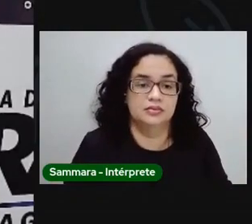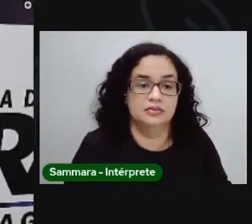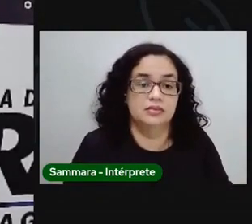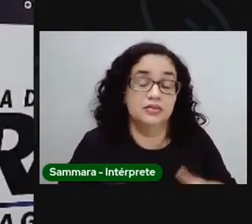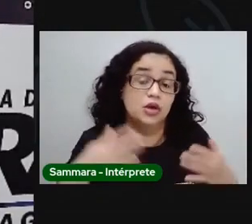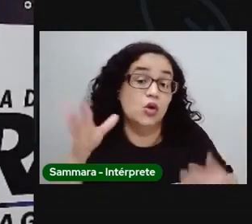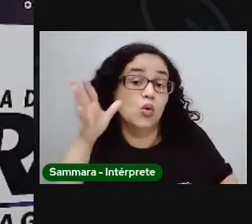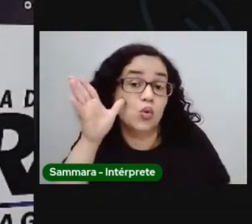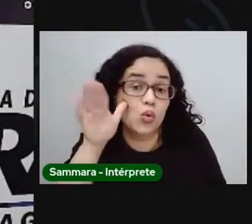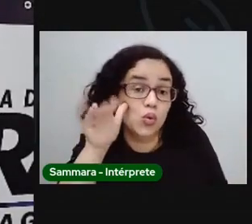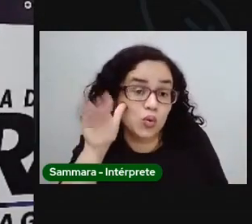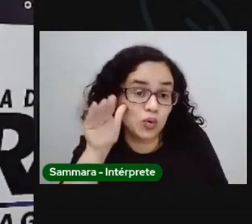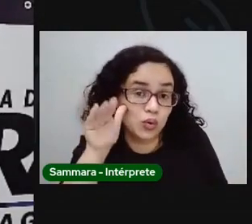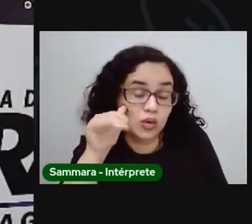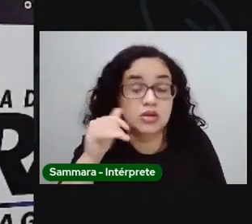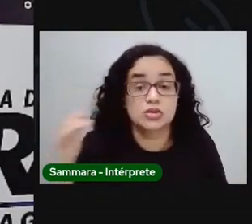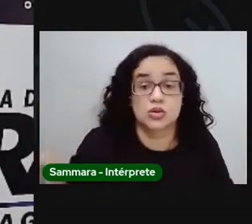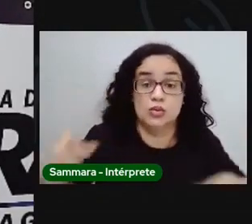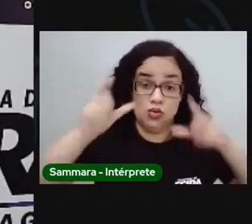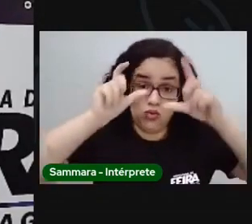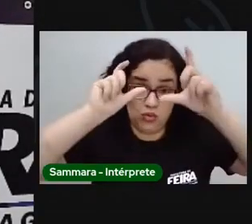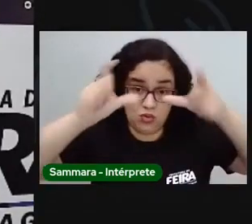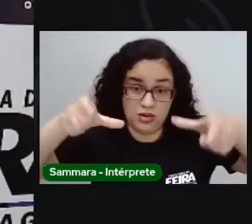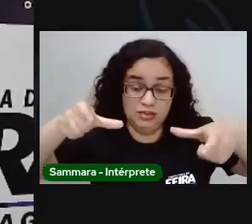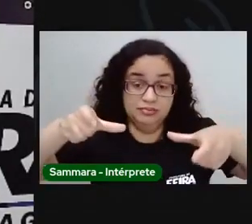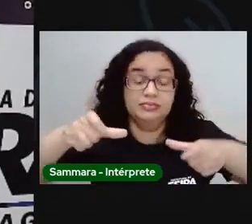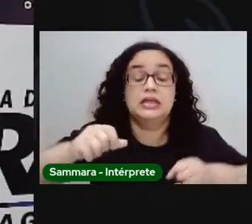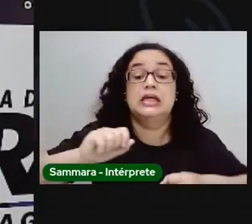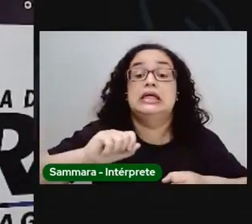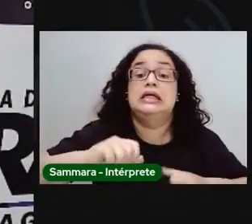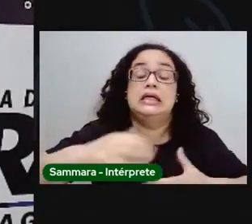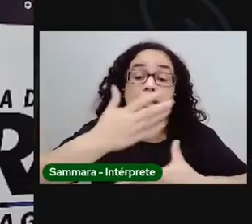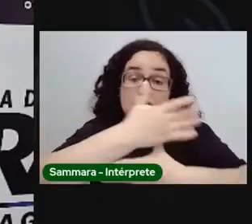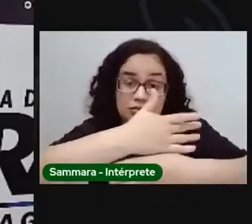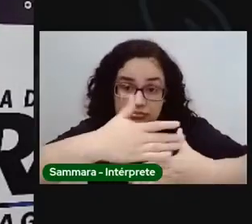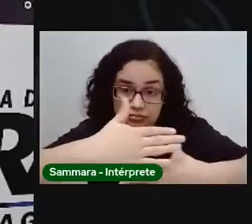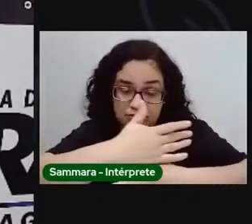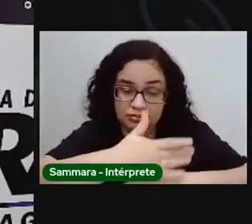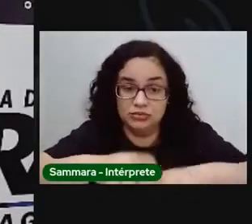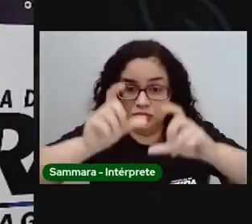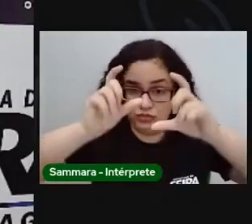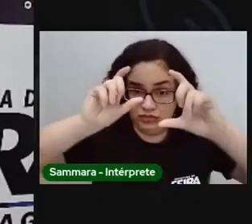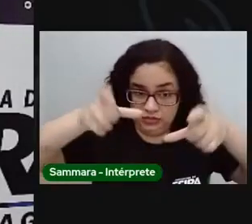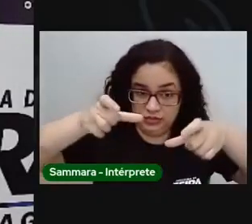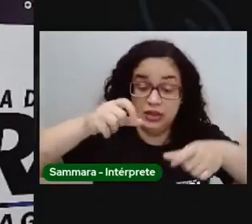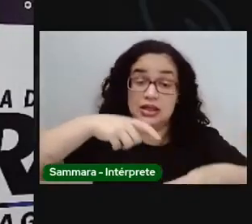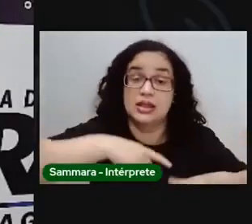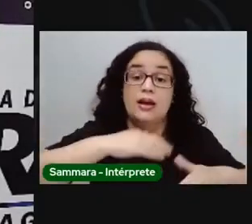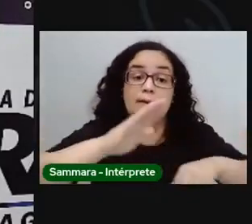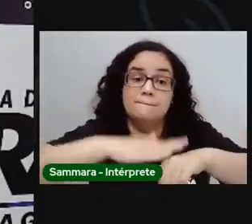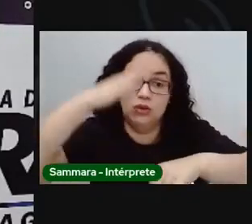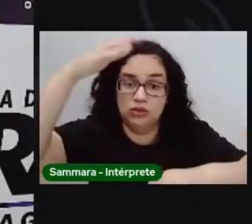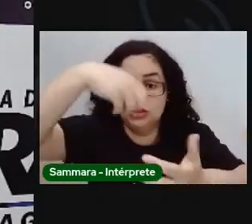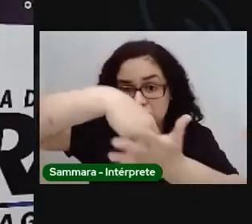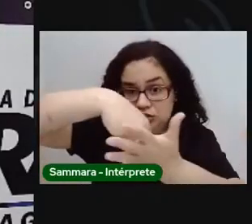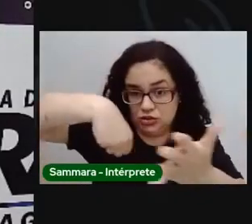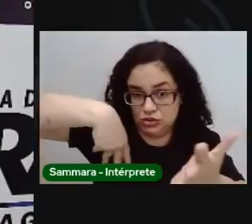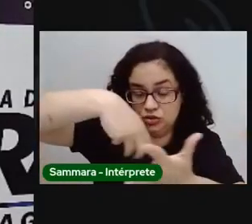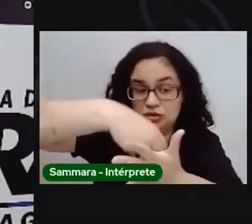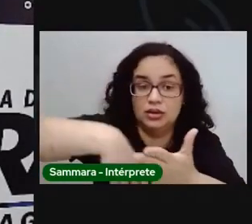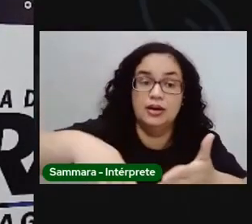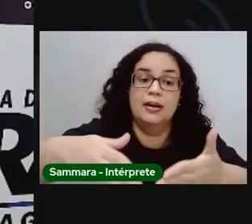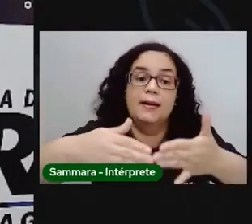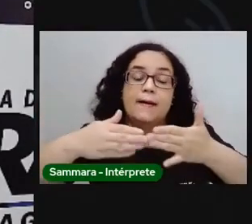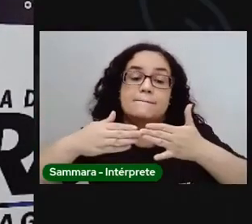dessa curiosidade sobre os bairros que você vai contar pra gente depois, tem mais uma atividade aí com vocês. Por favor,